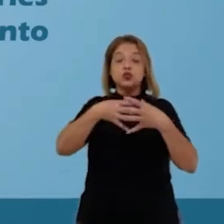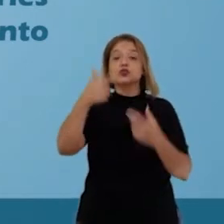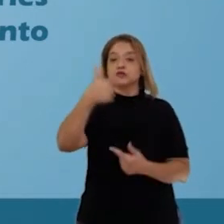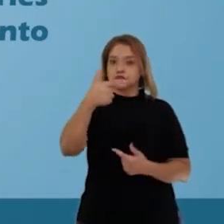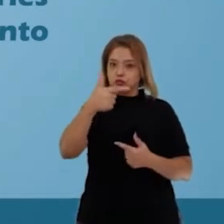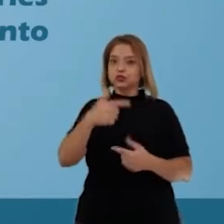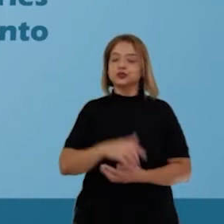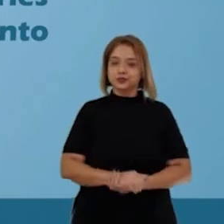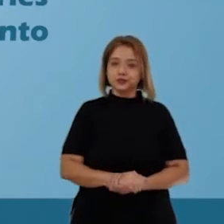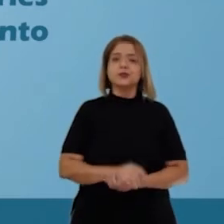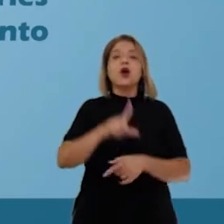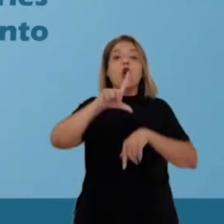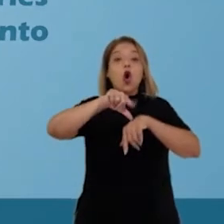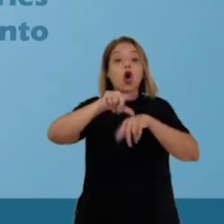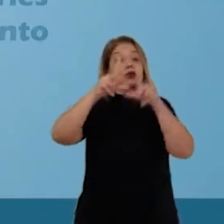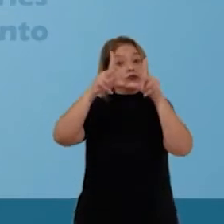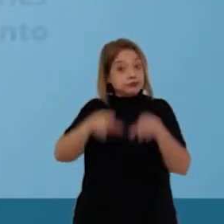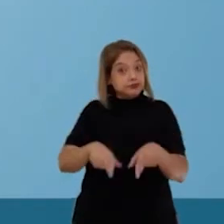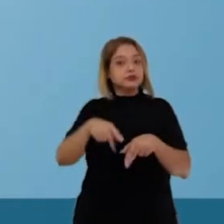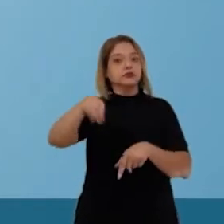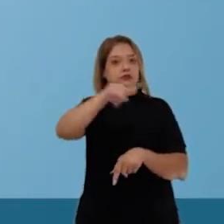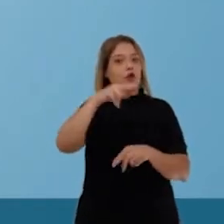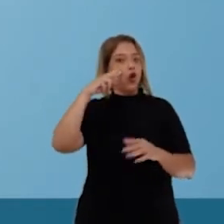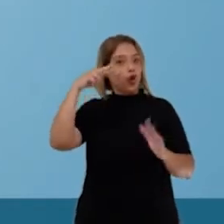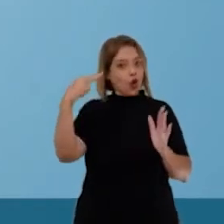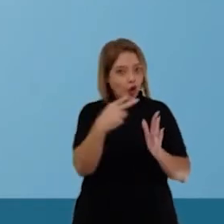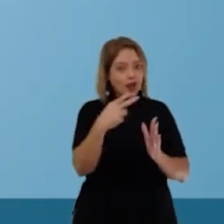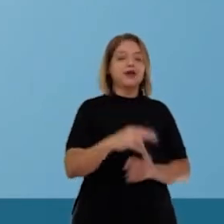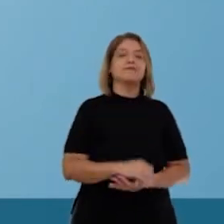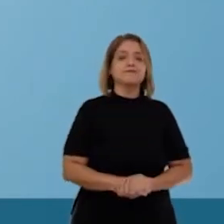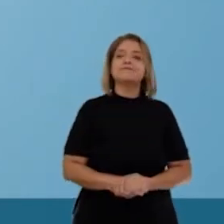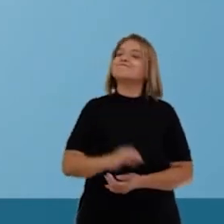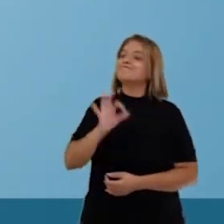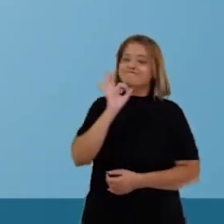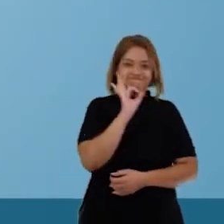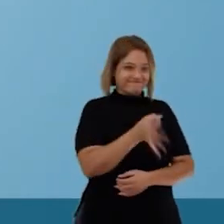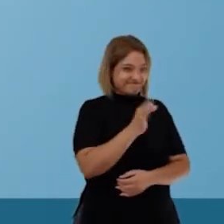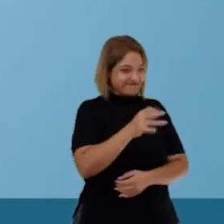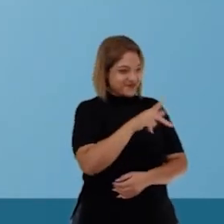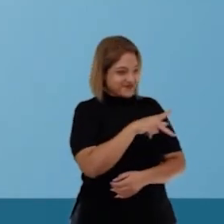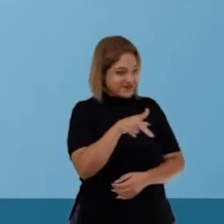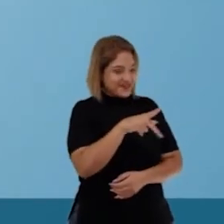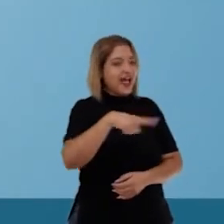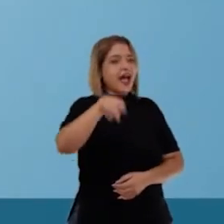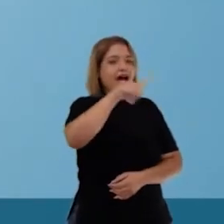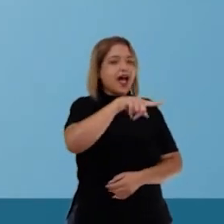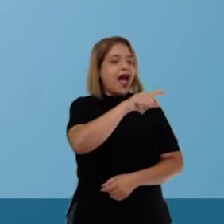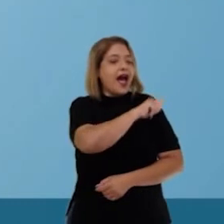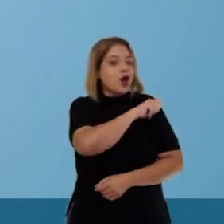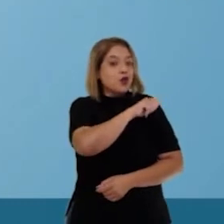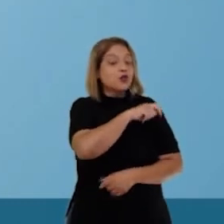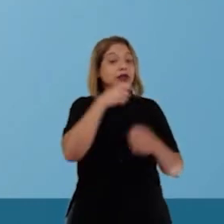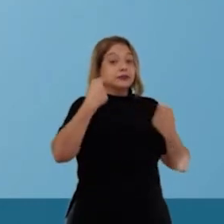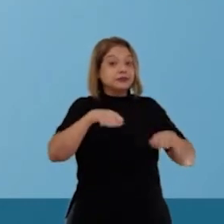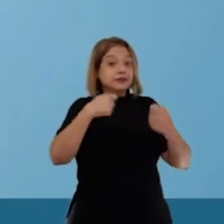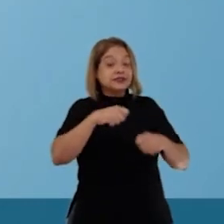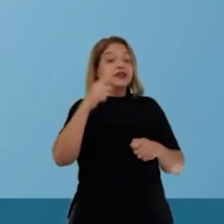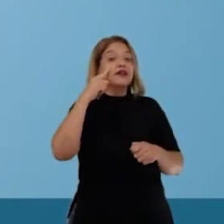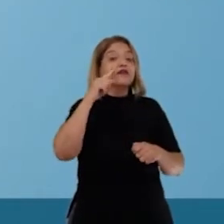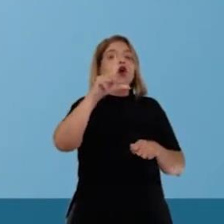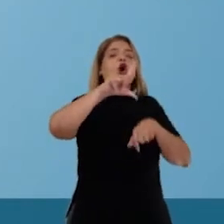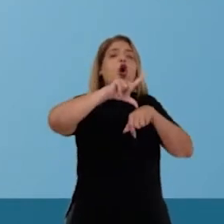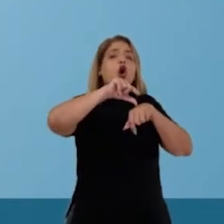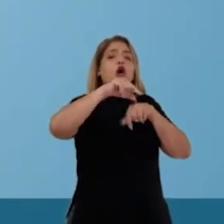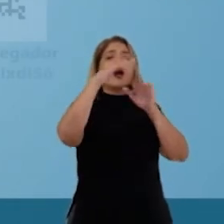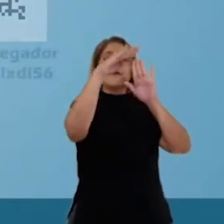segmento. De acordo com o horário pré-estabelecido. É isso mesmo, professora Isabel. E para o educando acessar o horário,